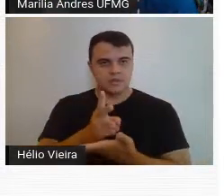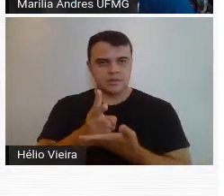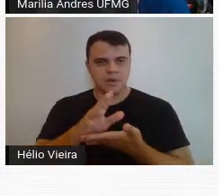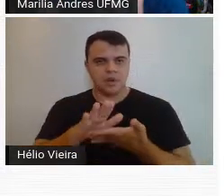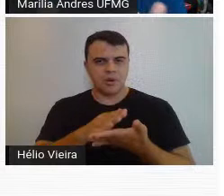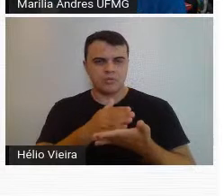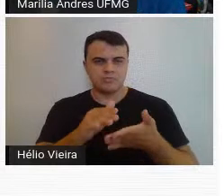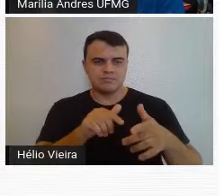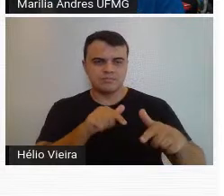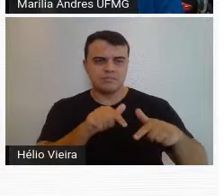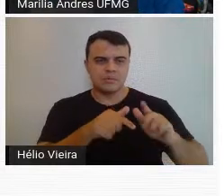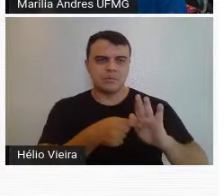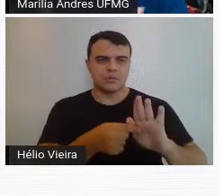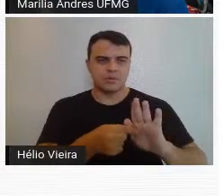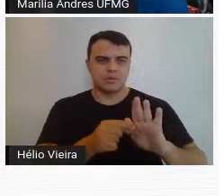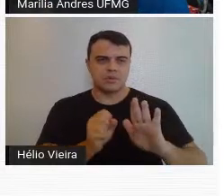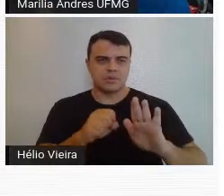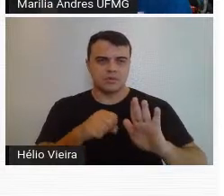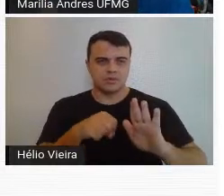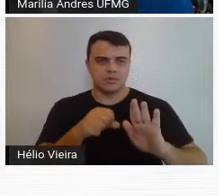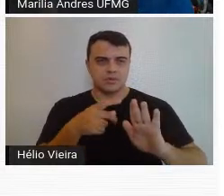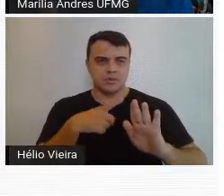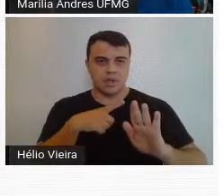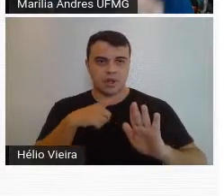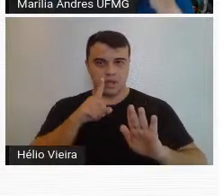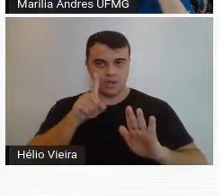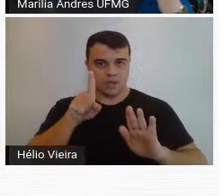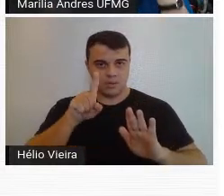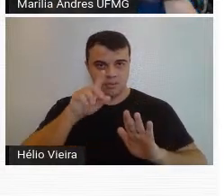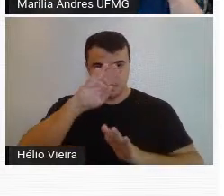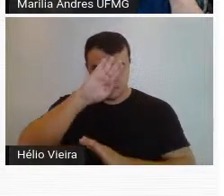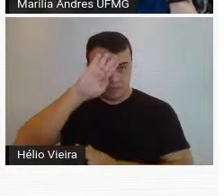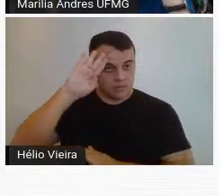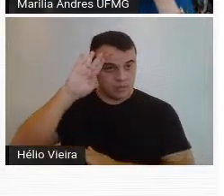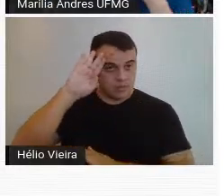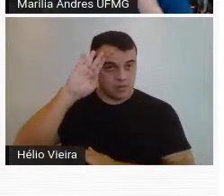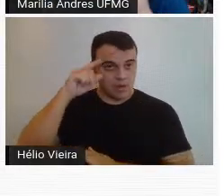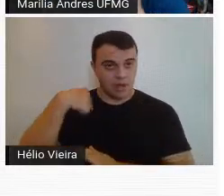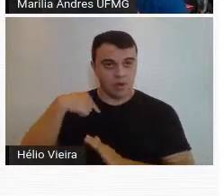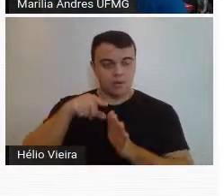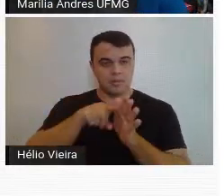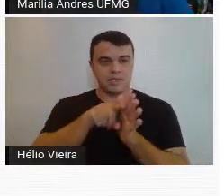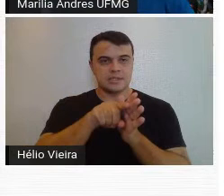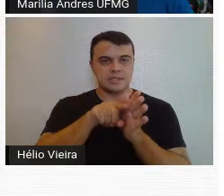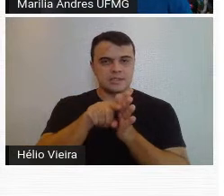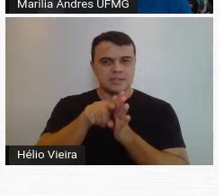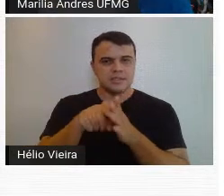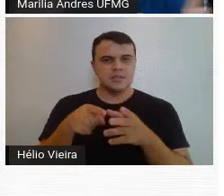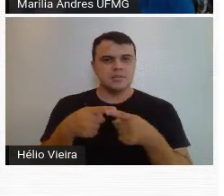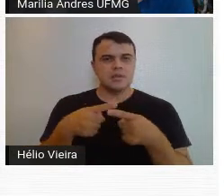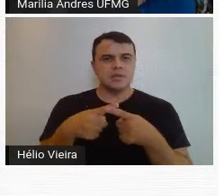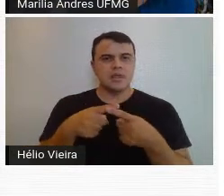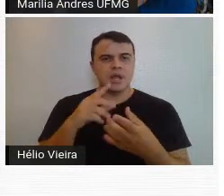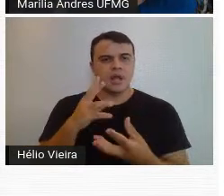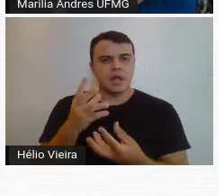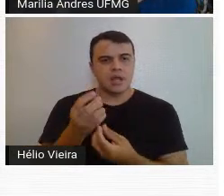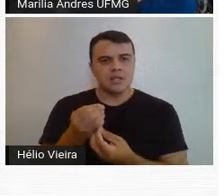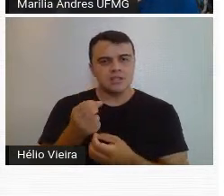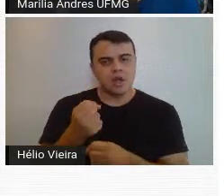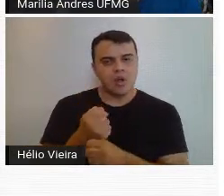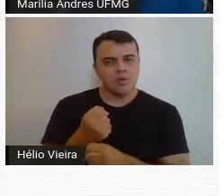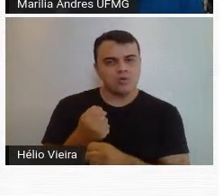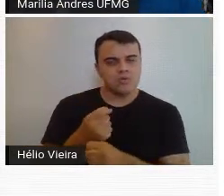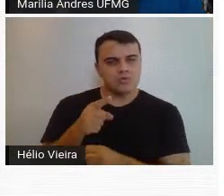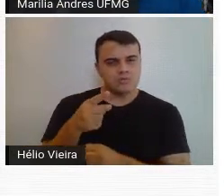trabalhos que estão, desses artistas que estão no Museu de Arte da Pampulha, porque eu fiz uma pesquisa, sabe, justamente sobre os artistas construtivos